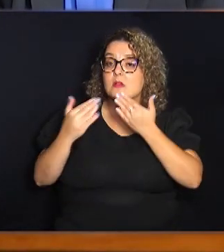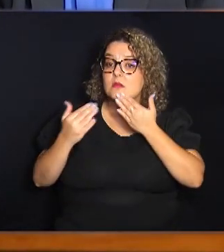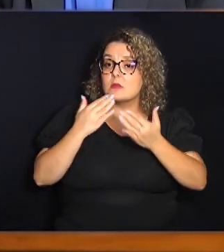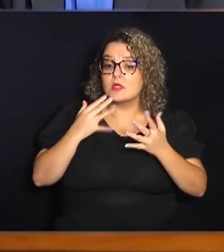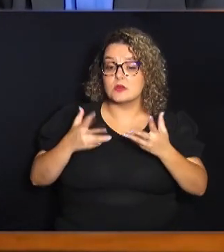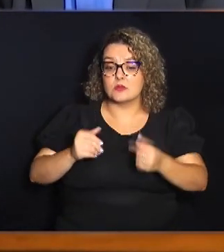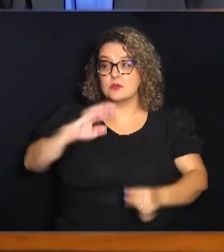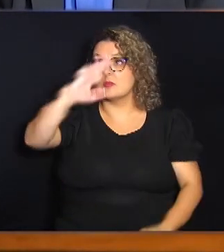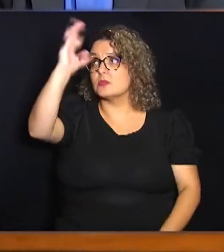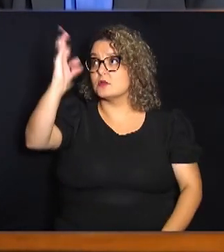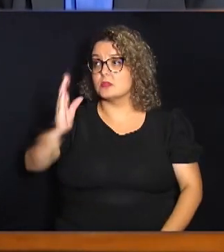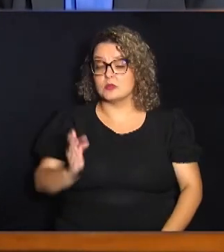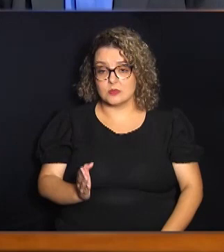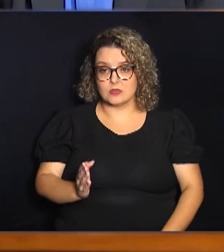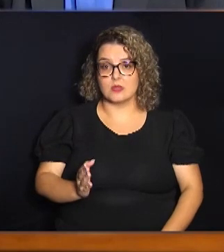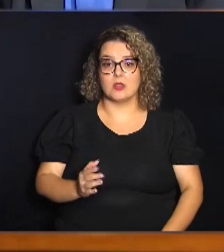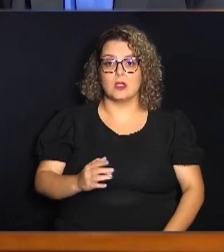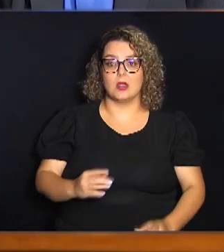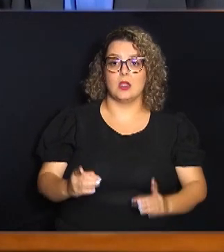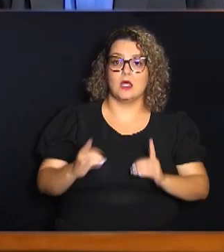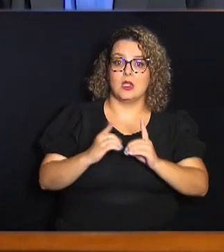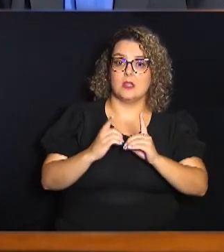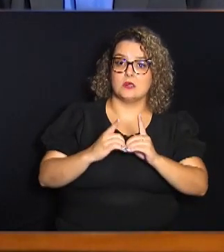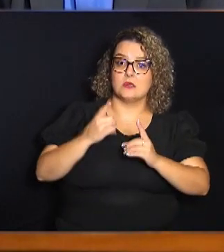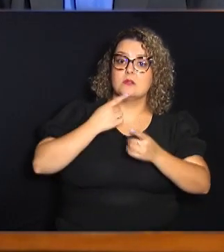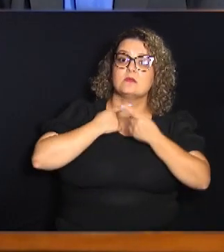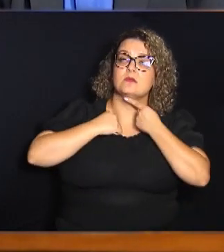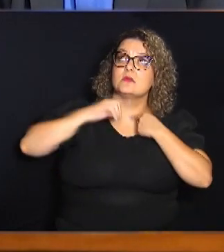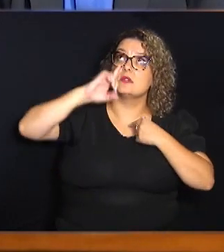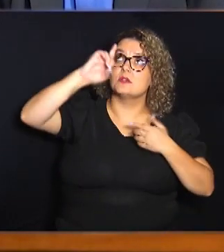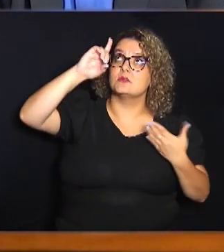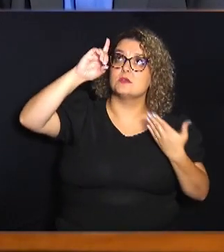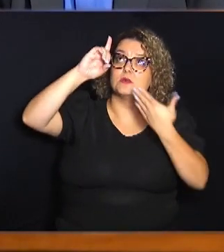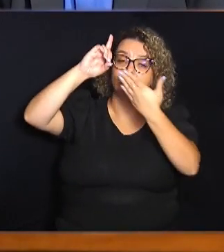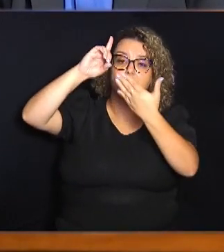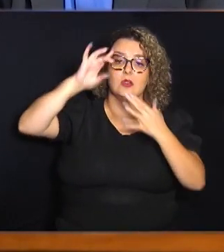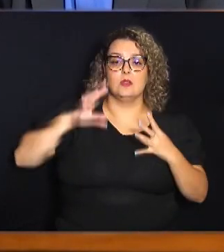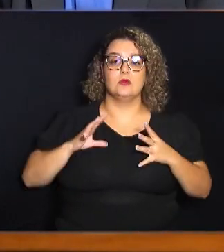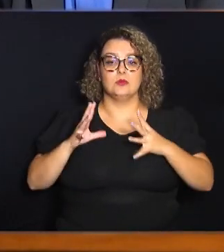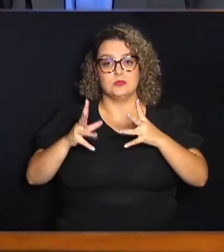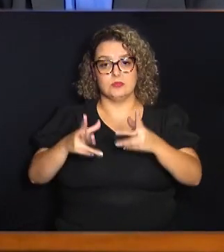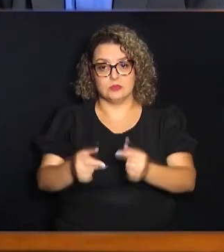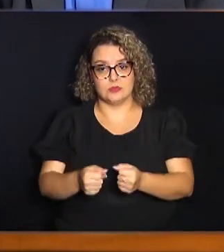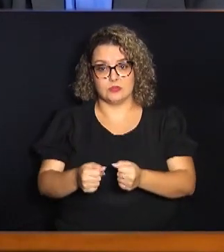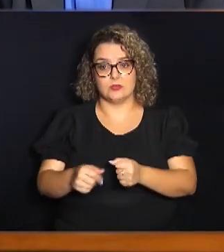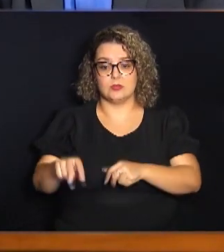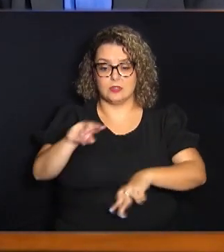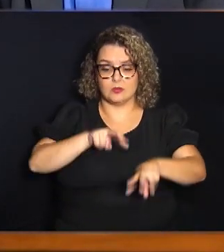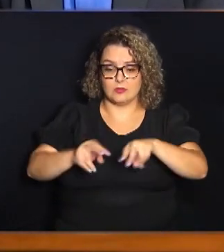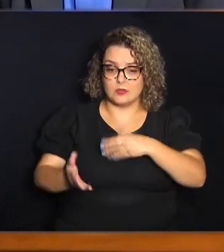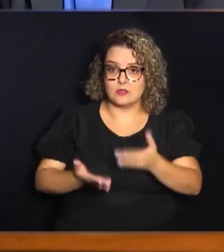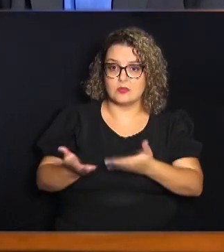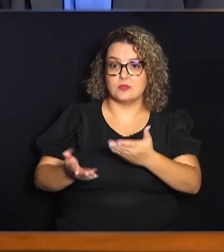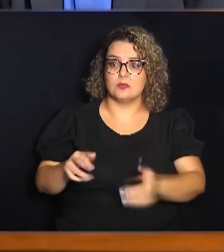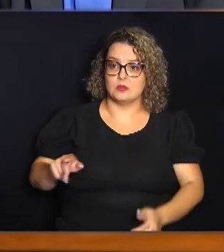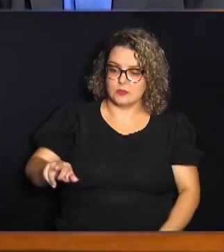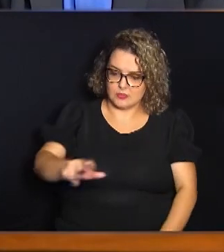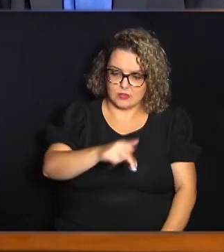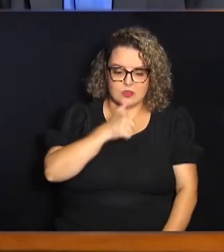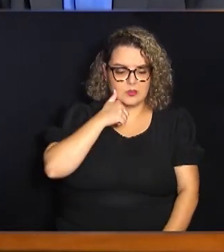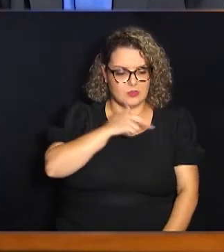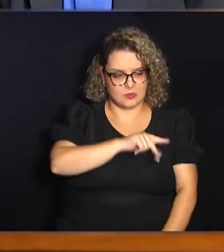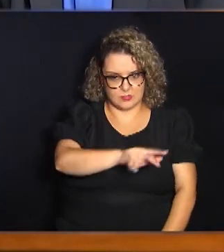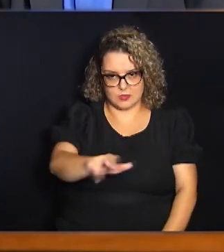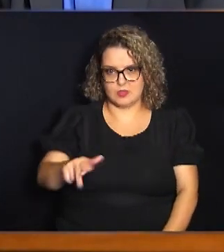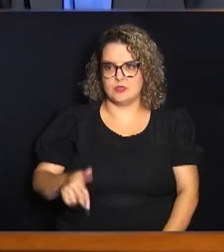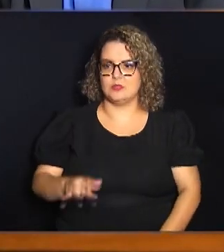para que, atendendo à vontade de Deus, sejamos todos vistos e tratados como irmãos e irmãs